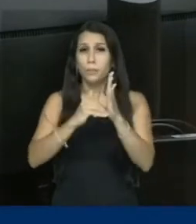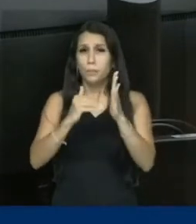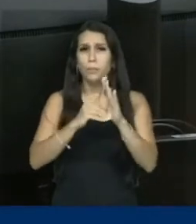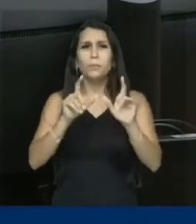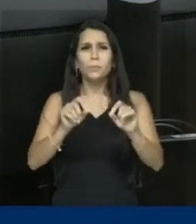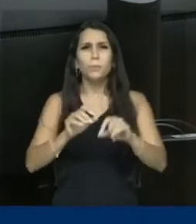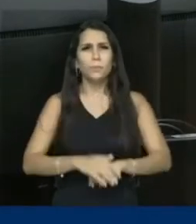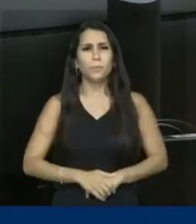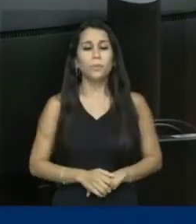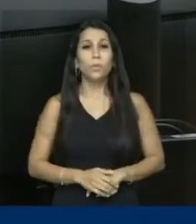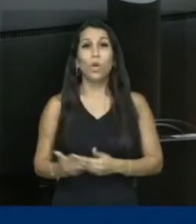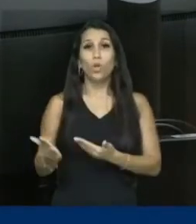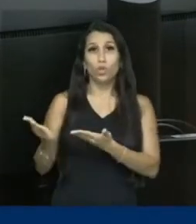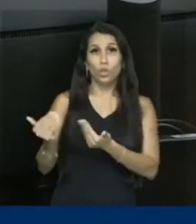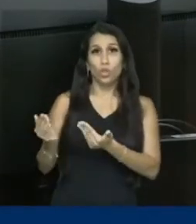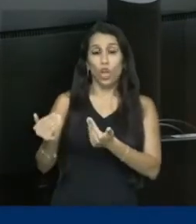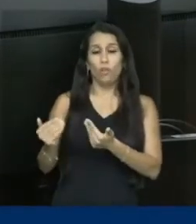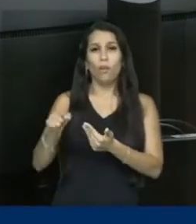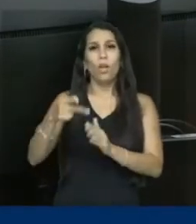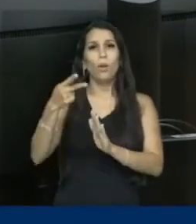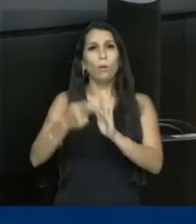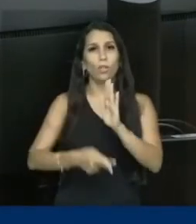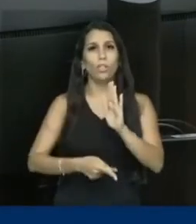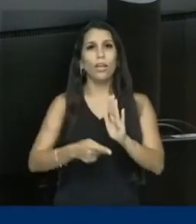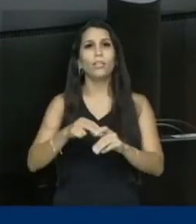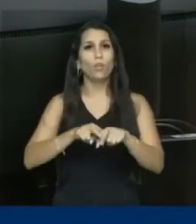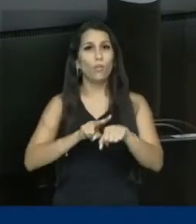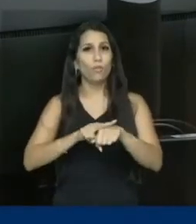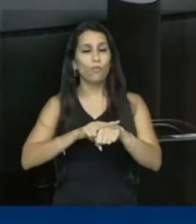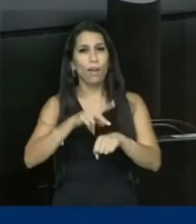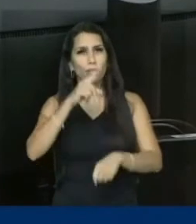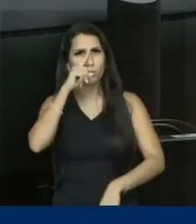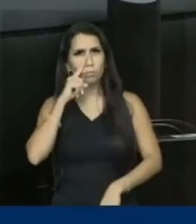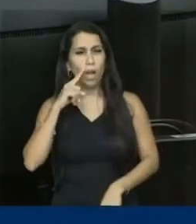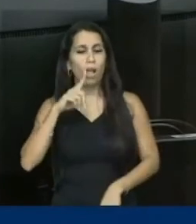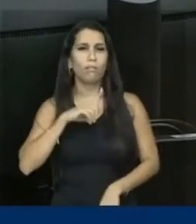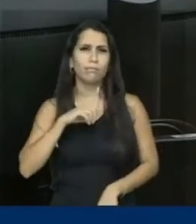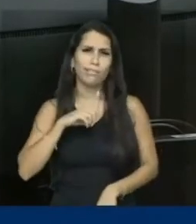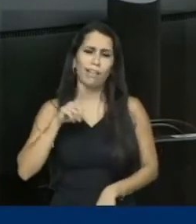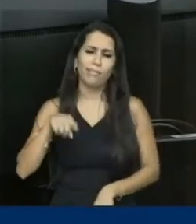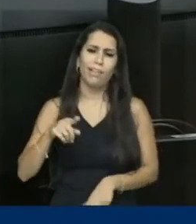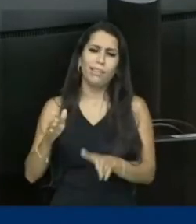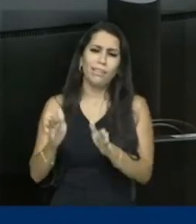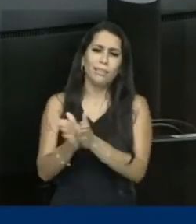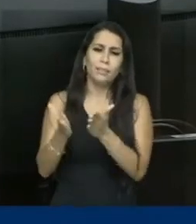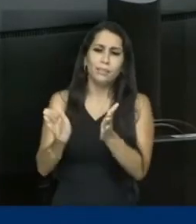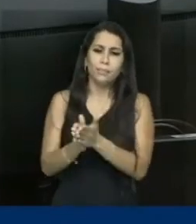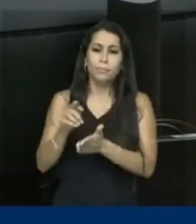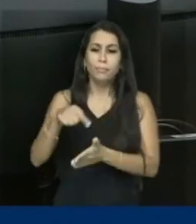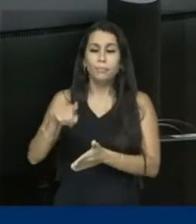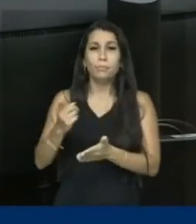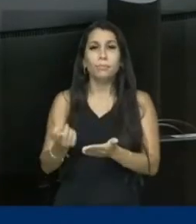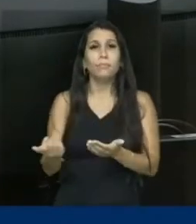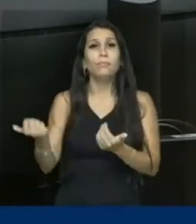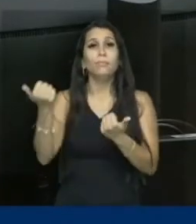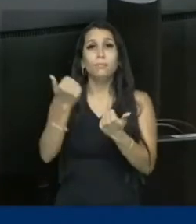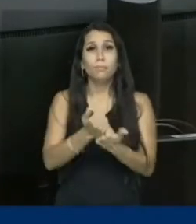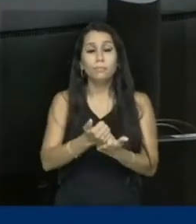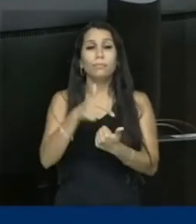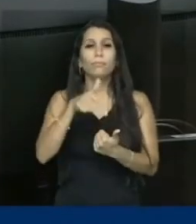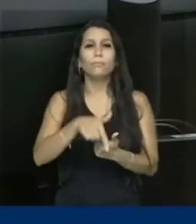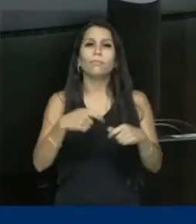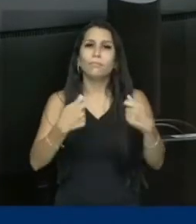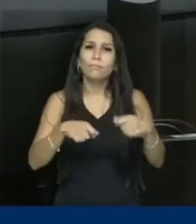jovens dentro do projeto Verde e Amarelo, jovens com relações precarizadas de trabalho, substituiria a